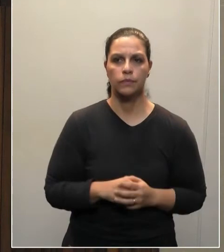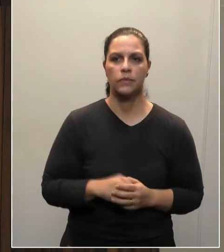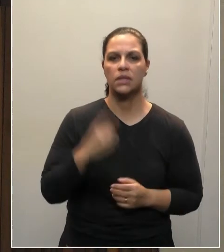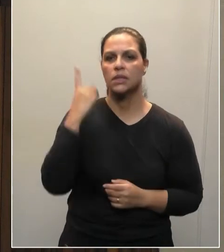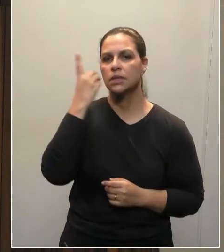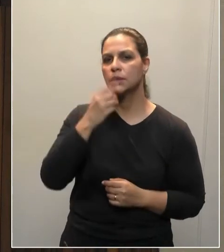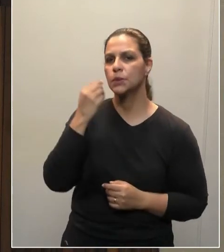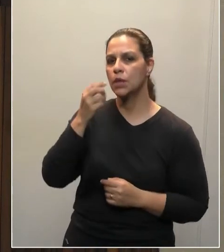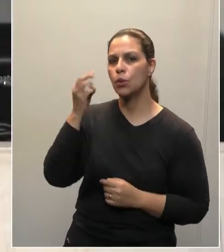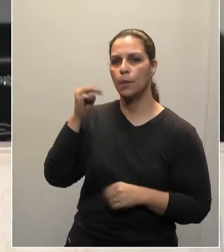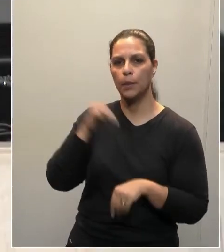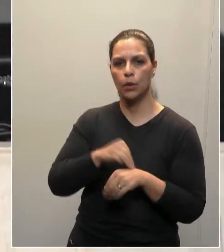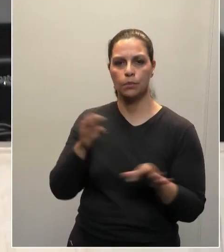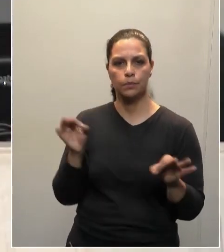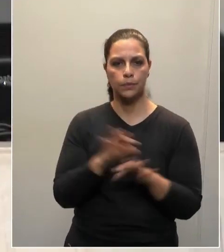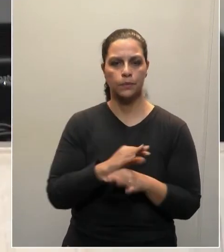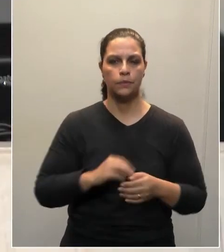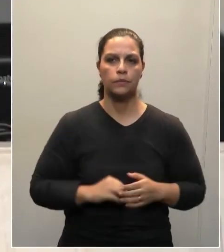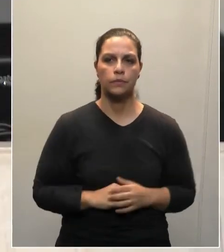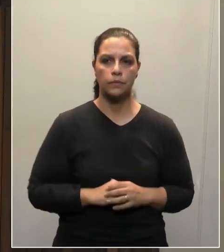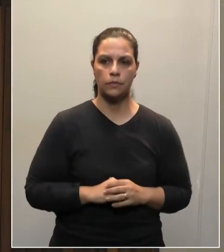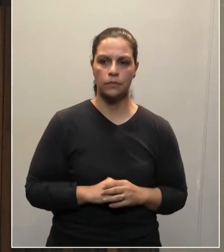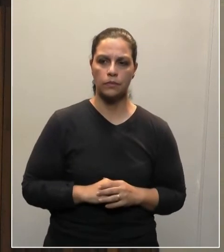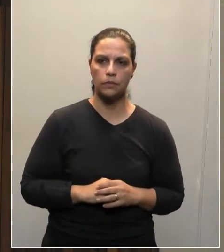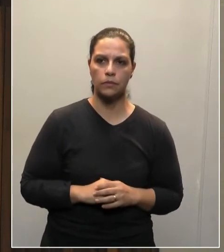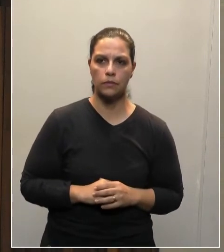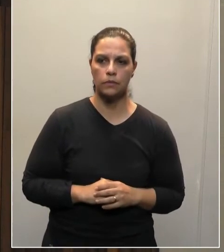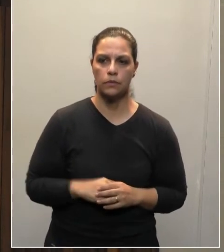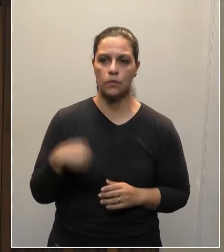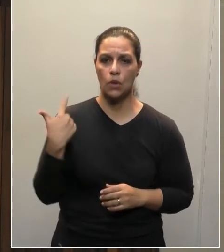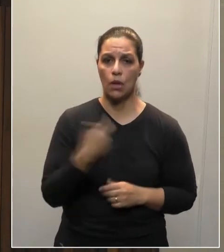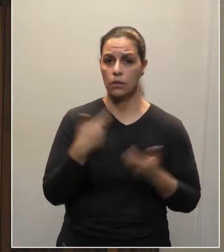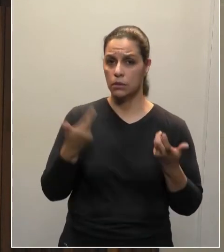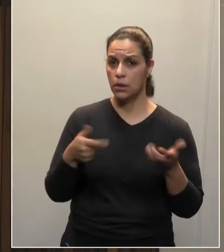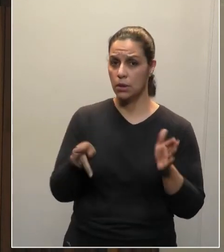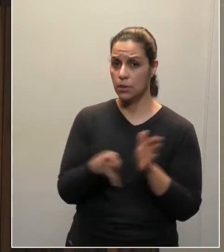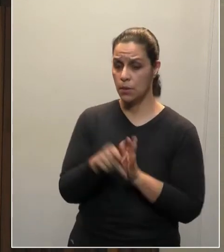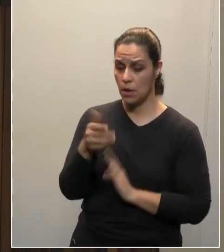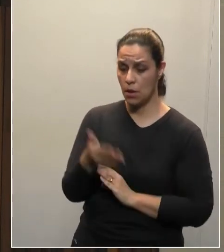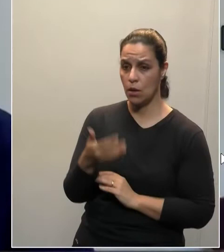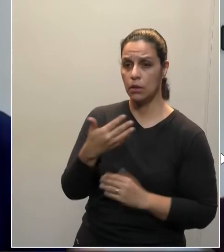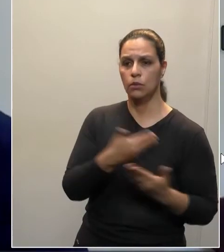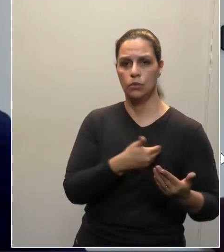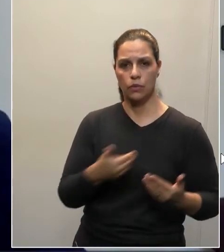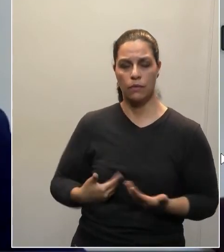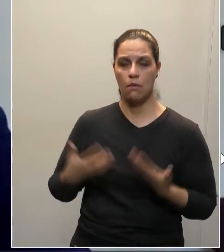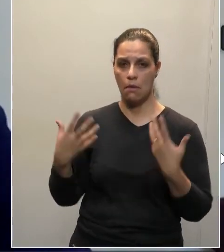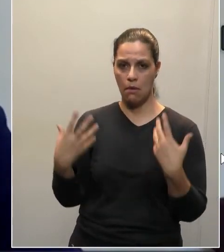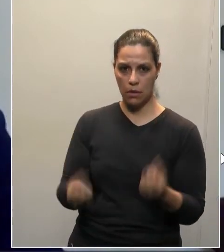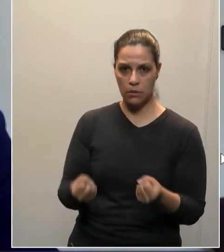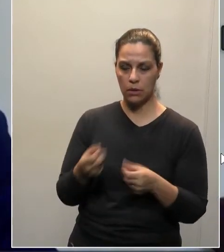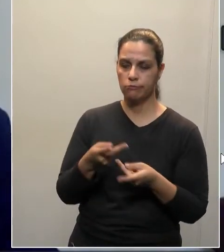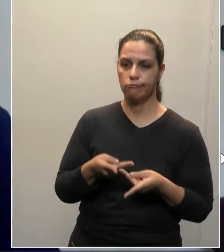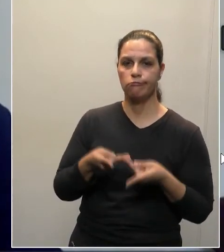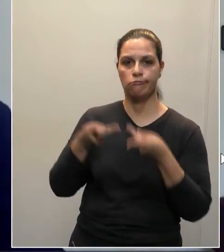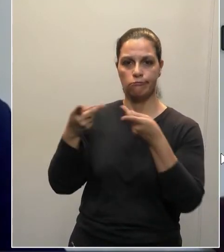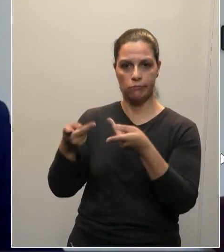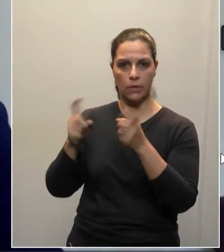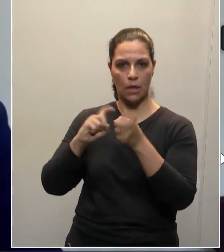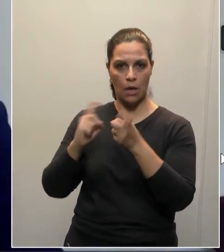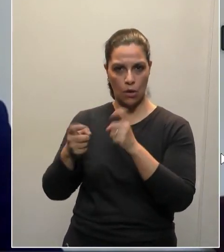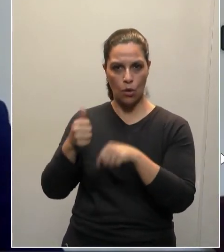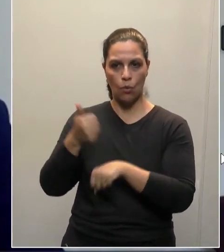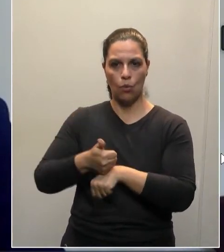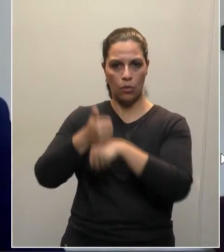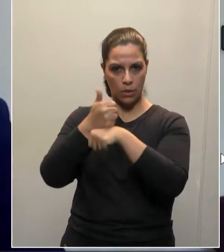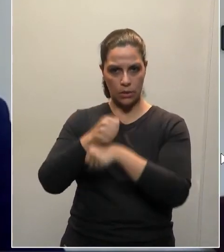Deputado, um minuto para concluir. Queremos que o governo receba a